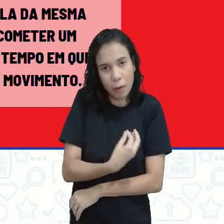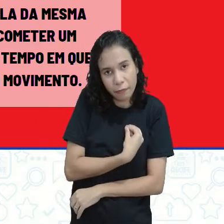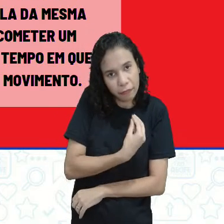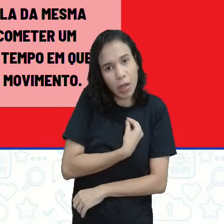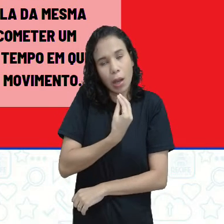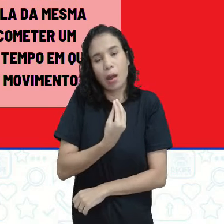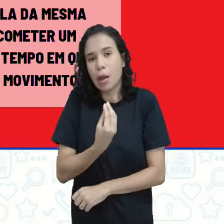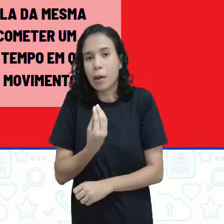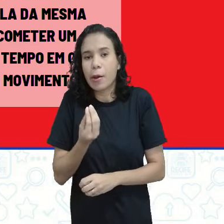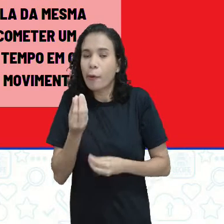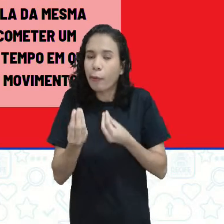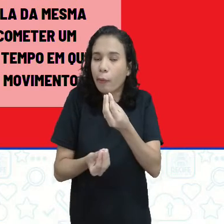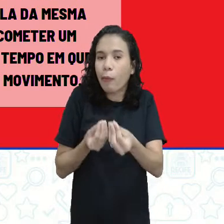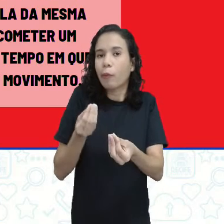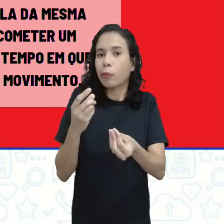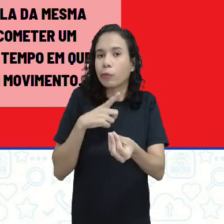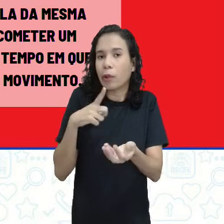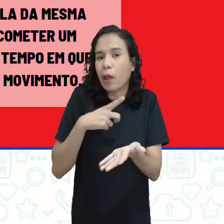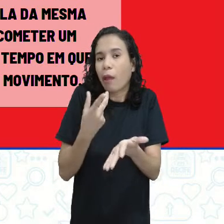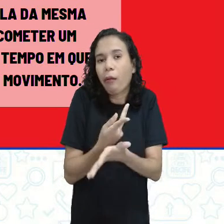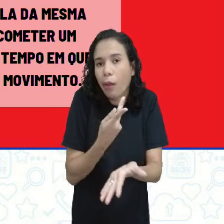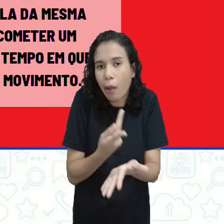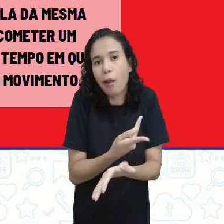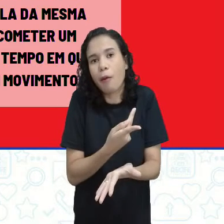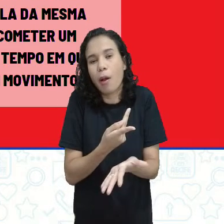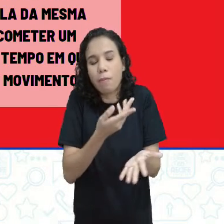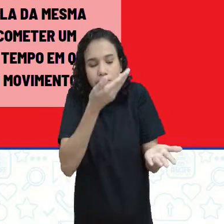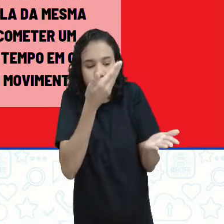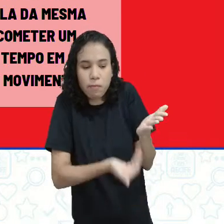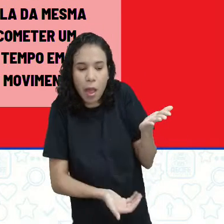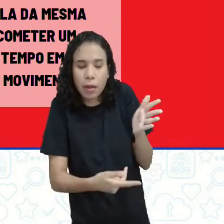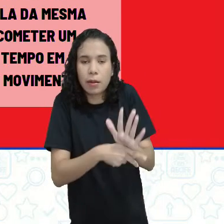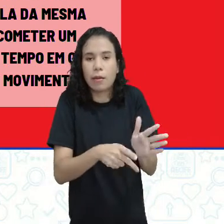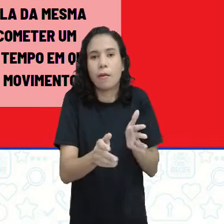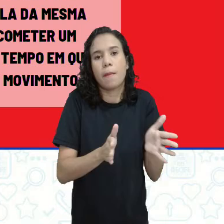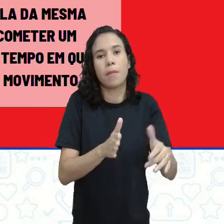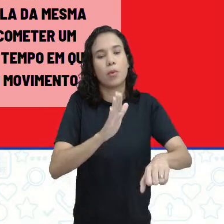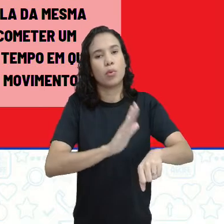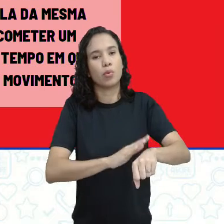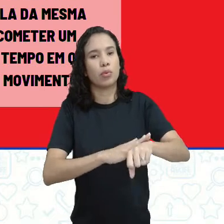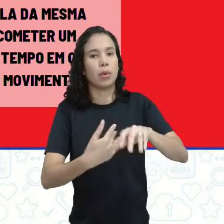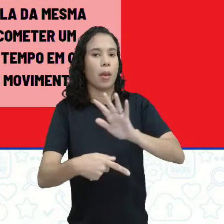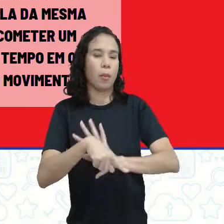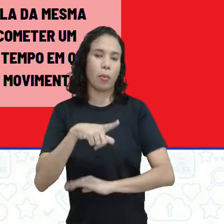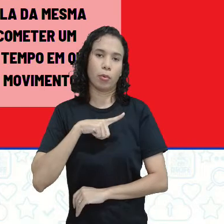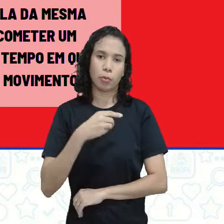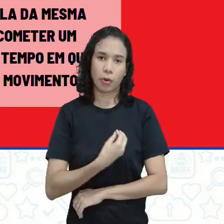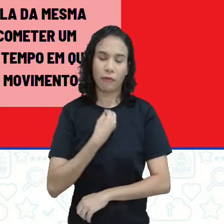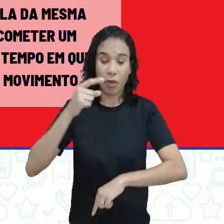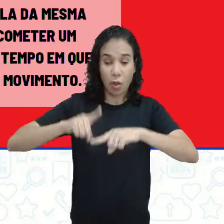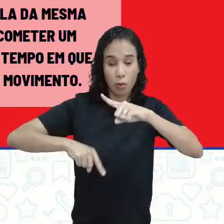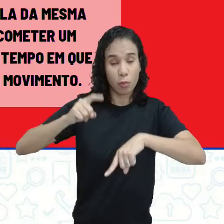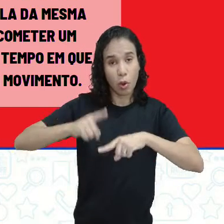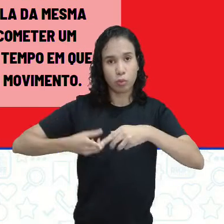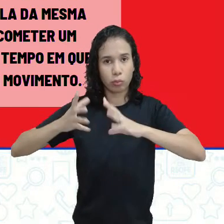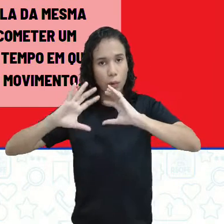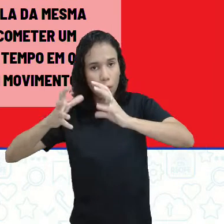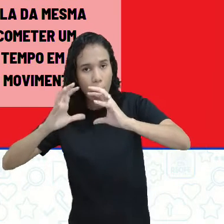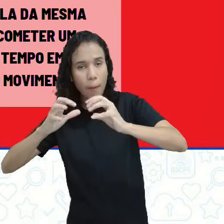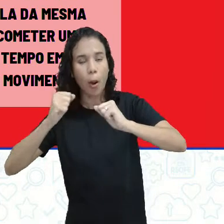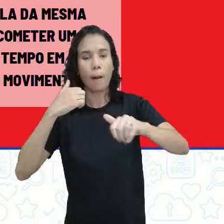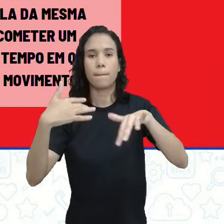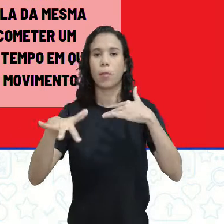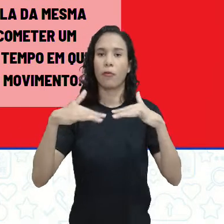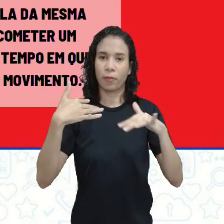a cometer um erro, né? Durante o período de tempo em que o objeto do jogo está em